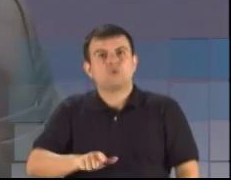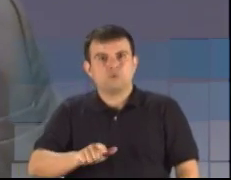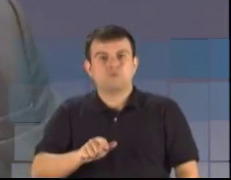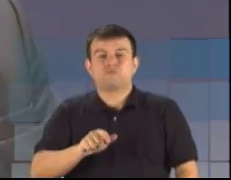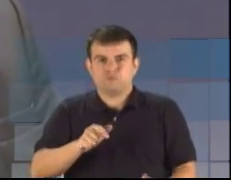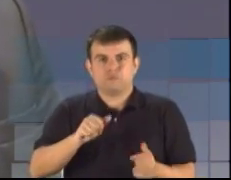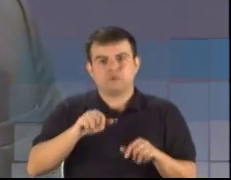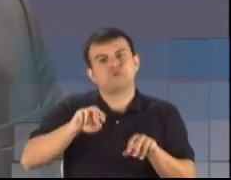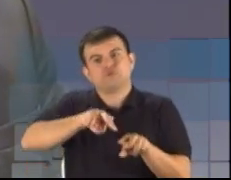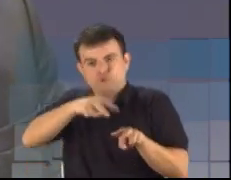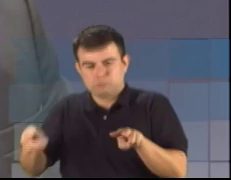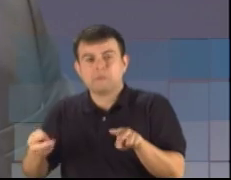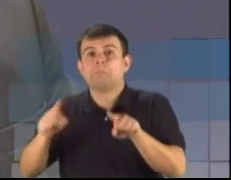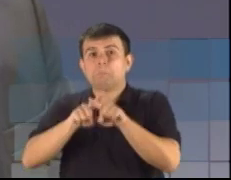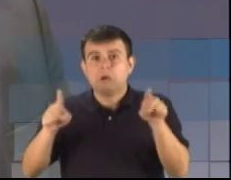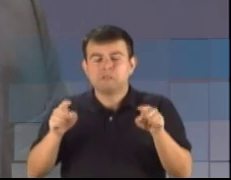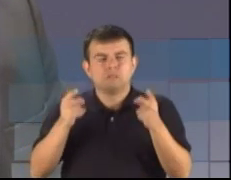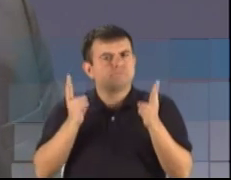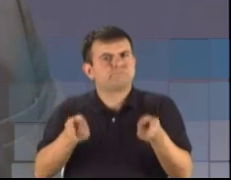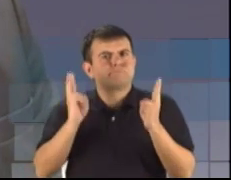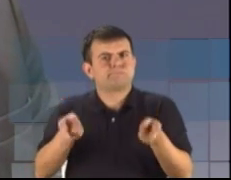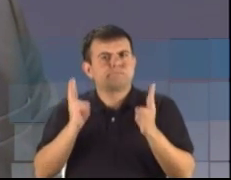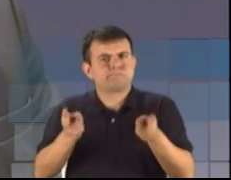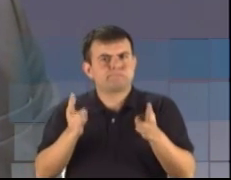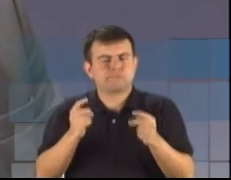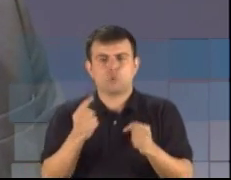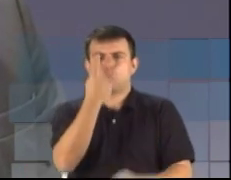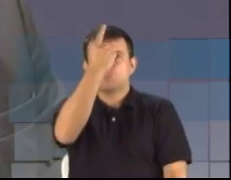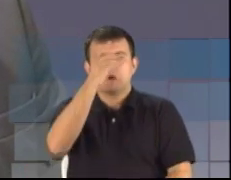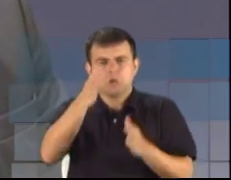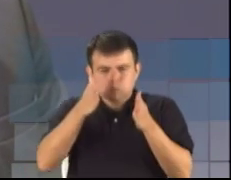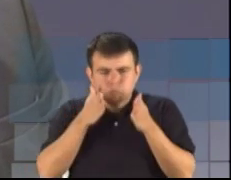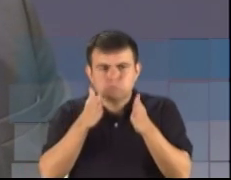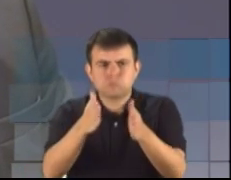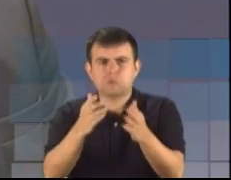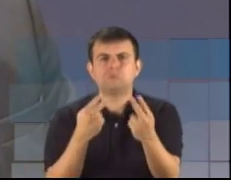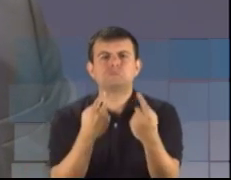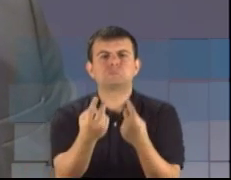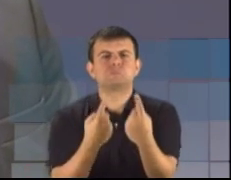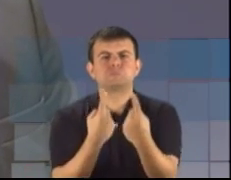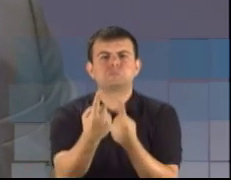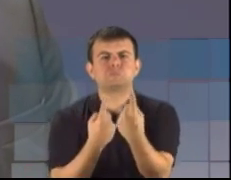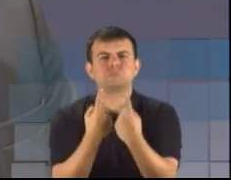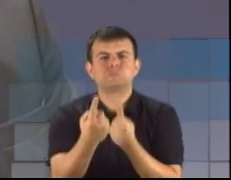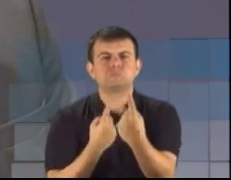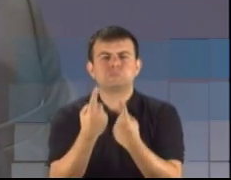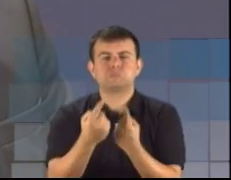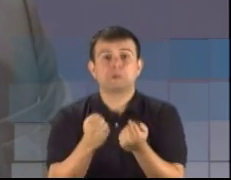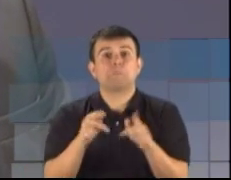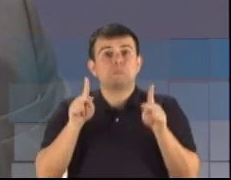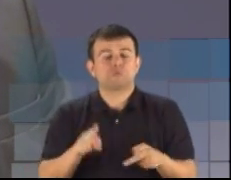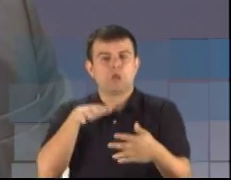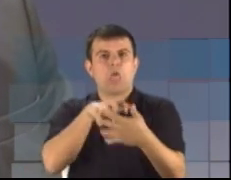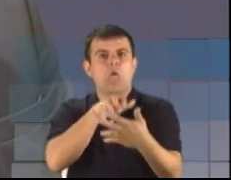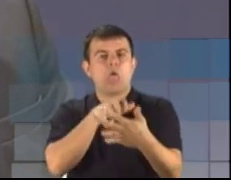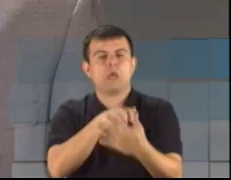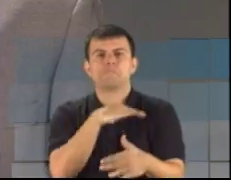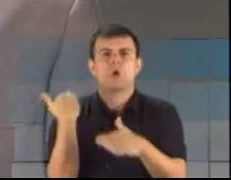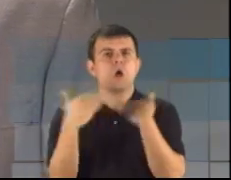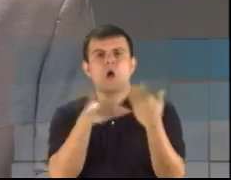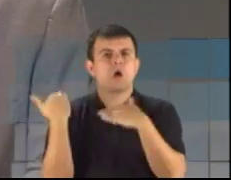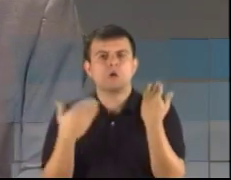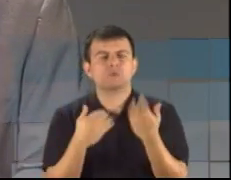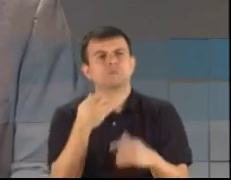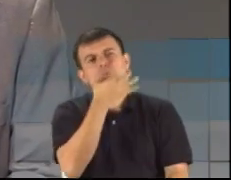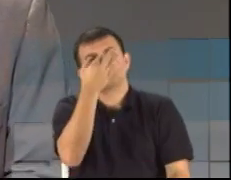continua pistas simples e matando gente. Qual seria a sua posição quanto às estradas